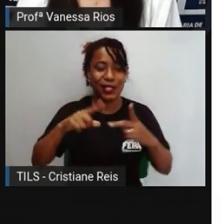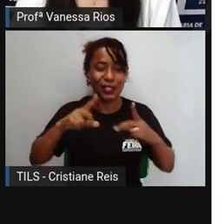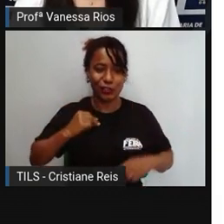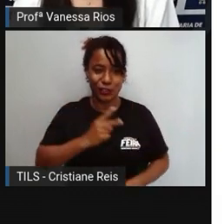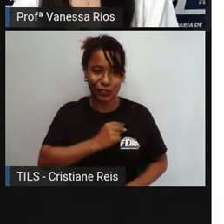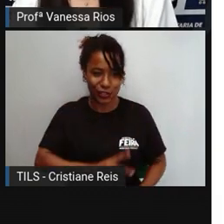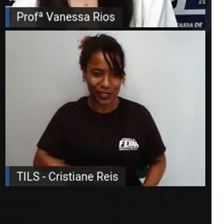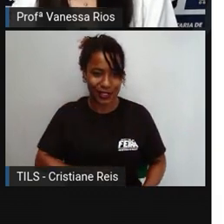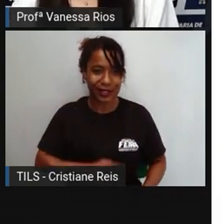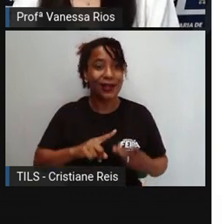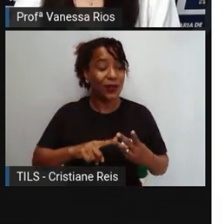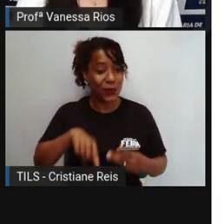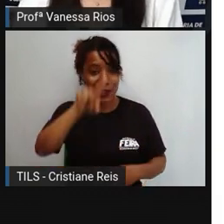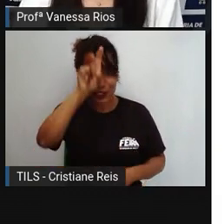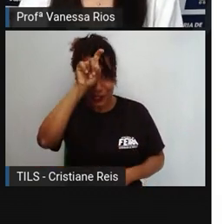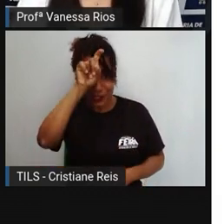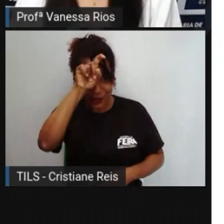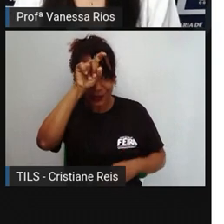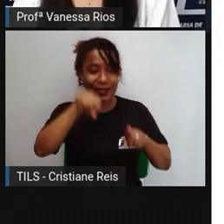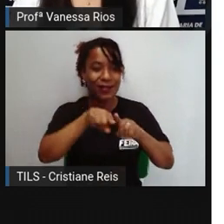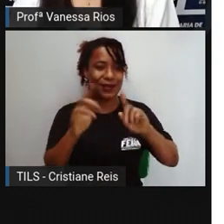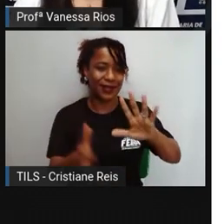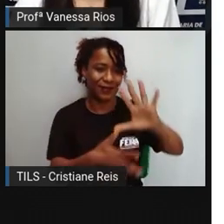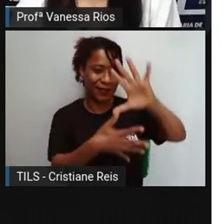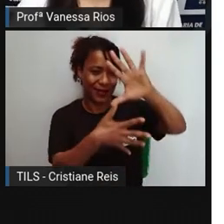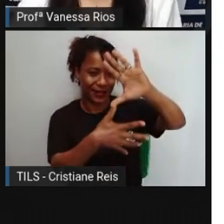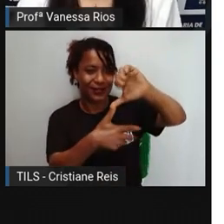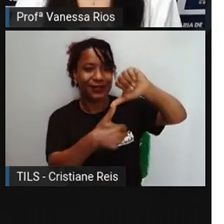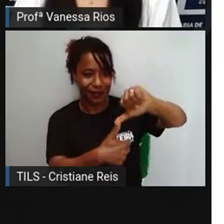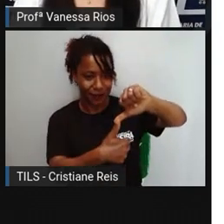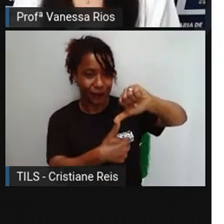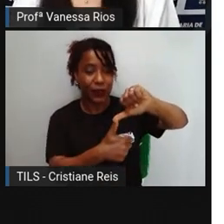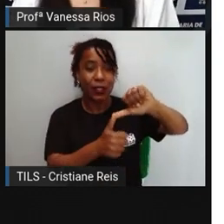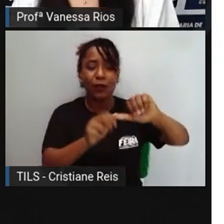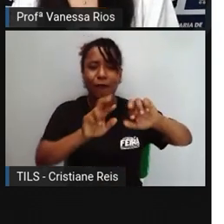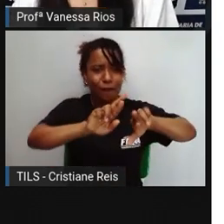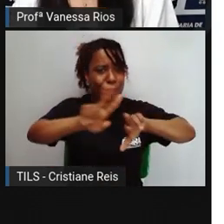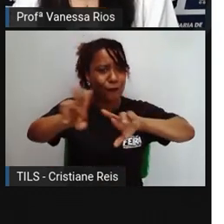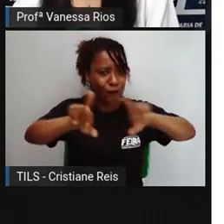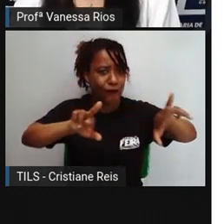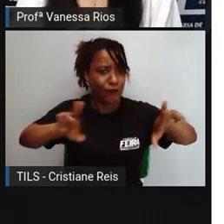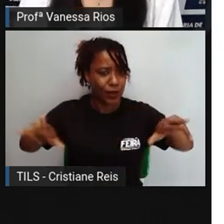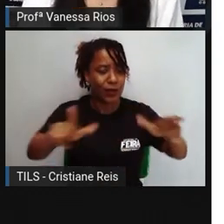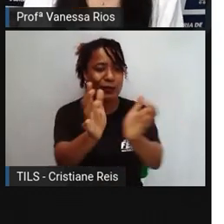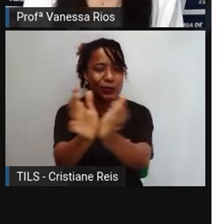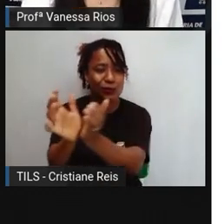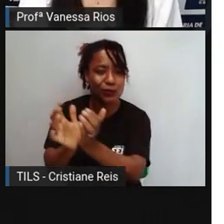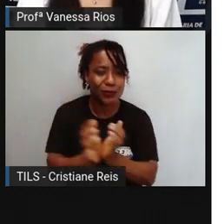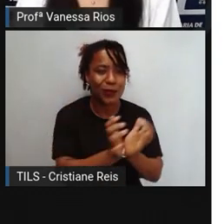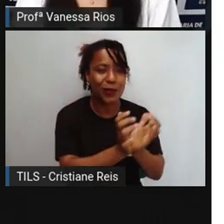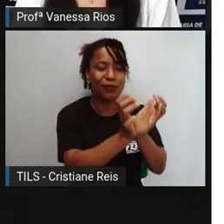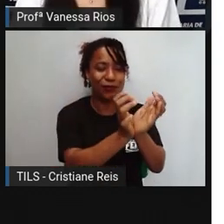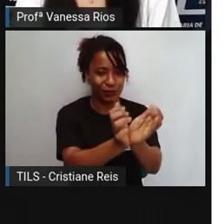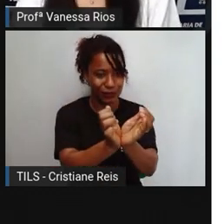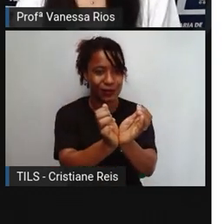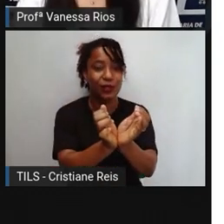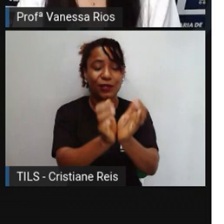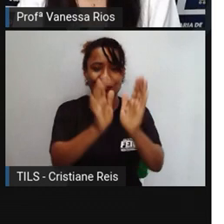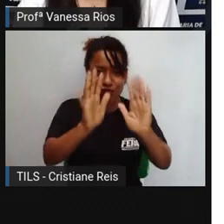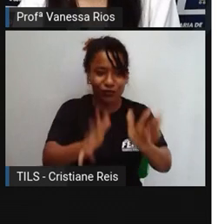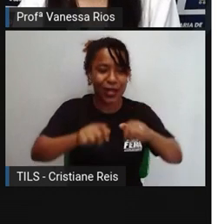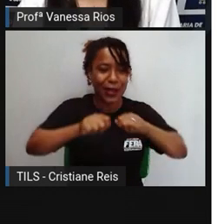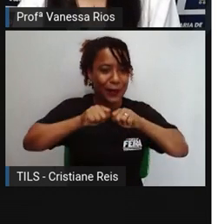também a América Central. Então, em diferentes momentos, de diferentes formas, os povos que aí já estavam